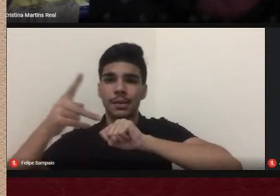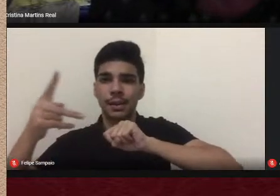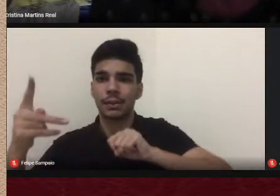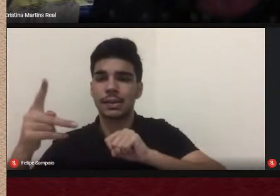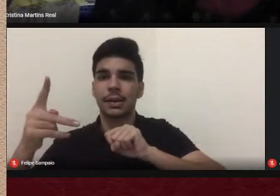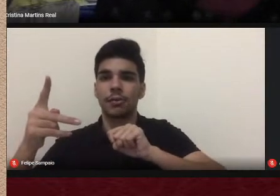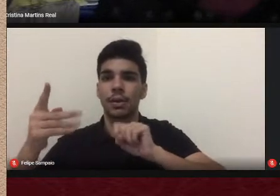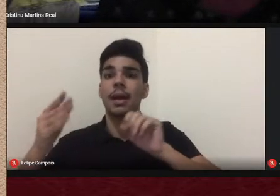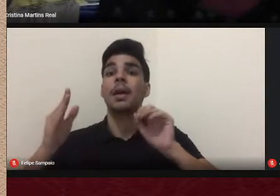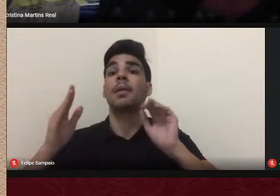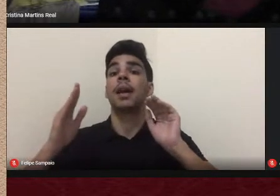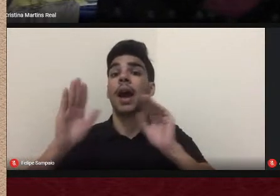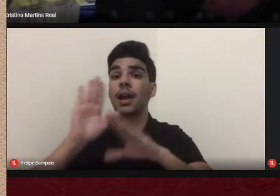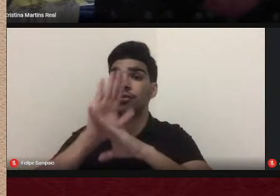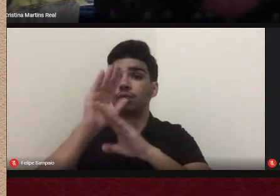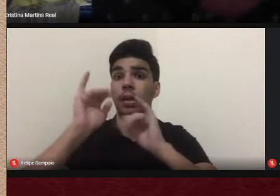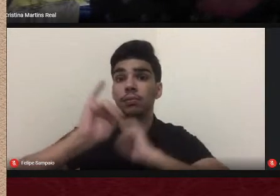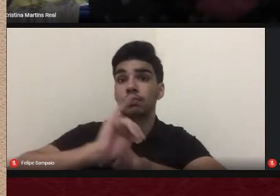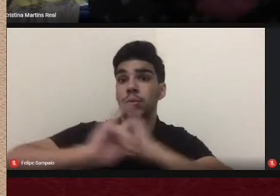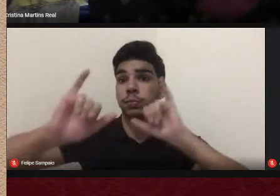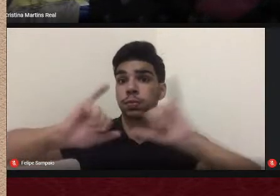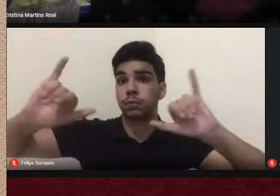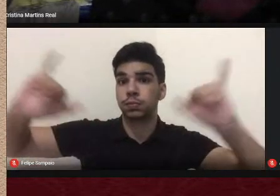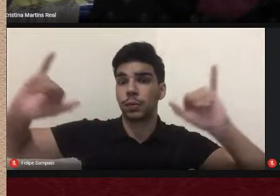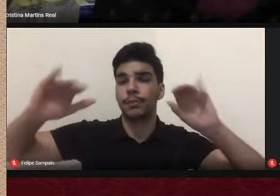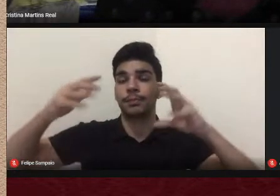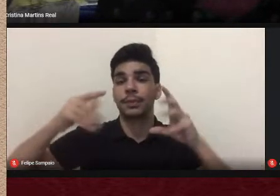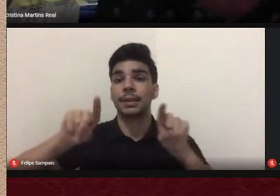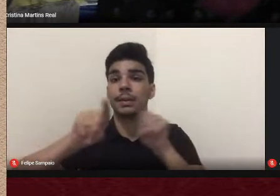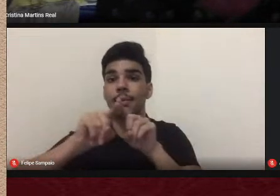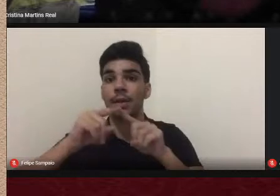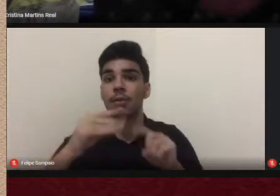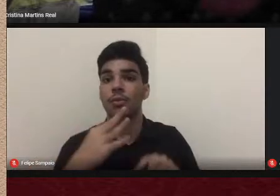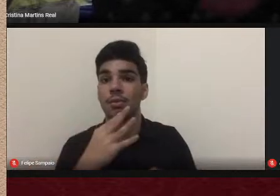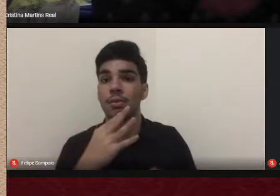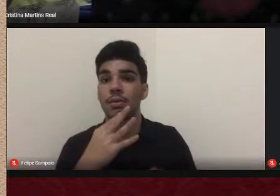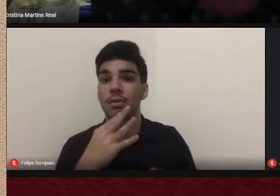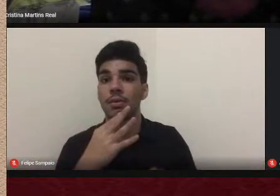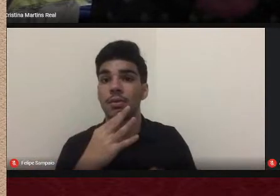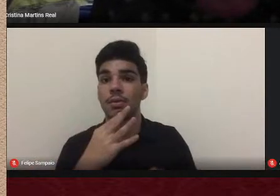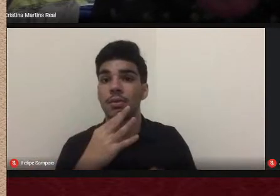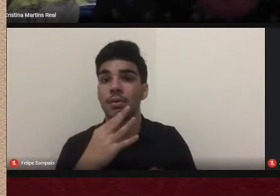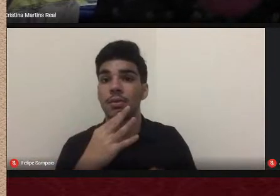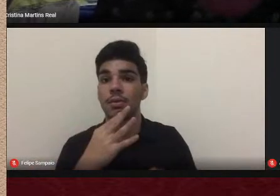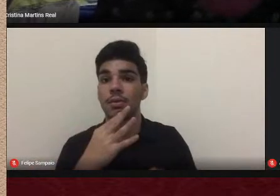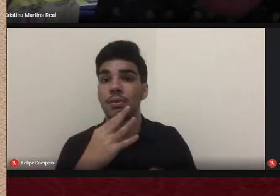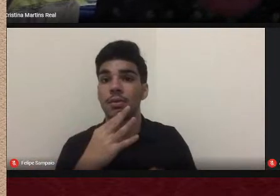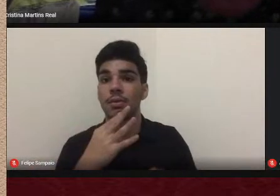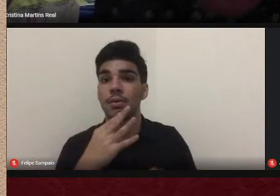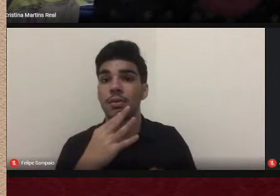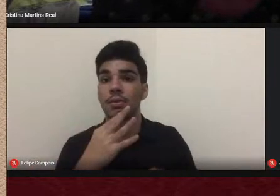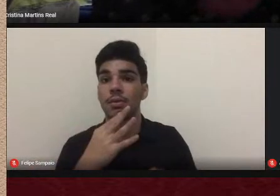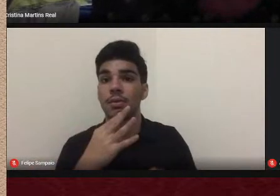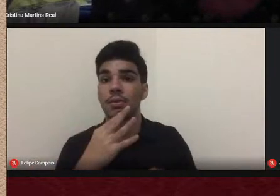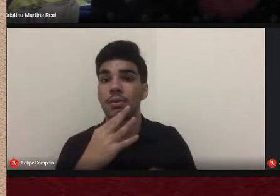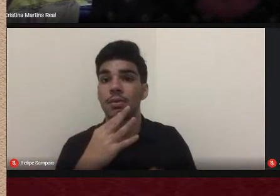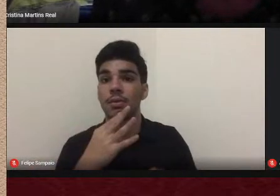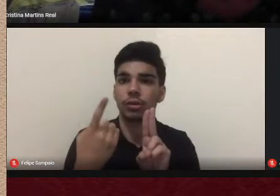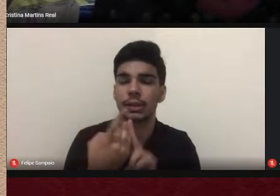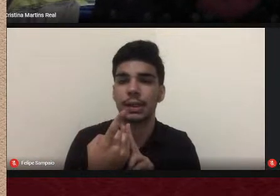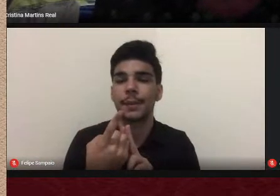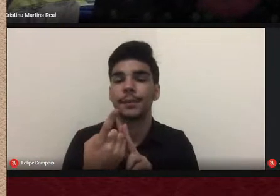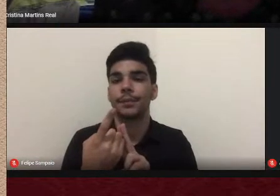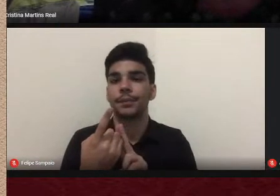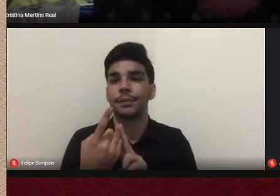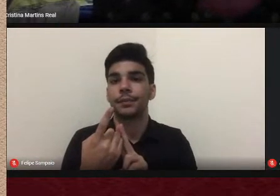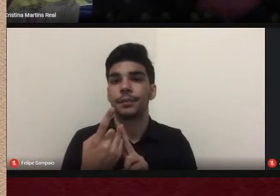que as pessoas conheçam o nosso programa, mas conheçam também a UFGD, as políticas educacionais brasileiras, por meio